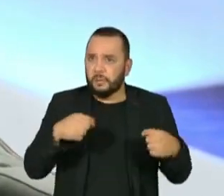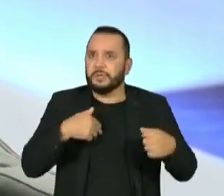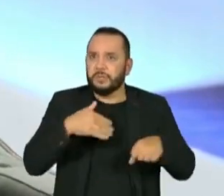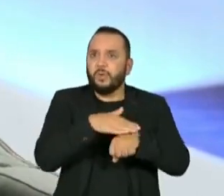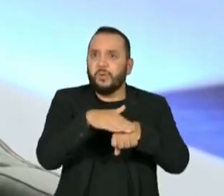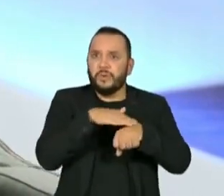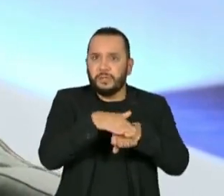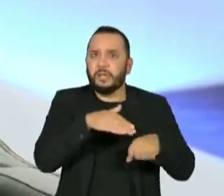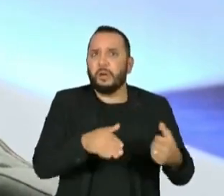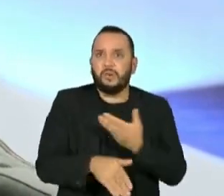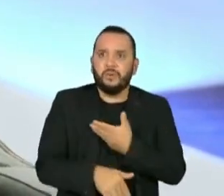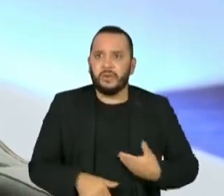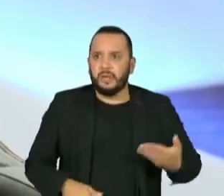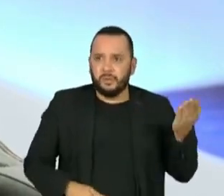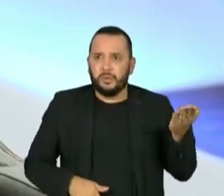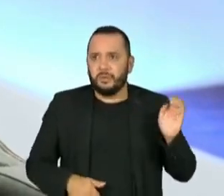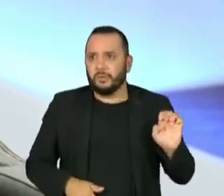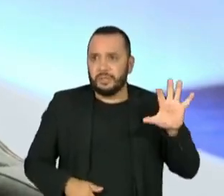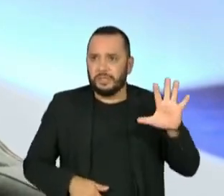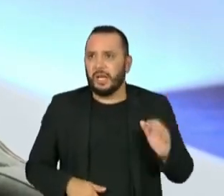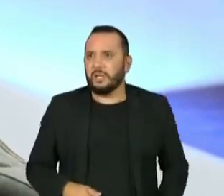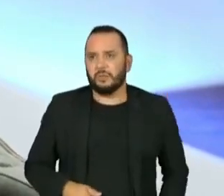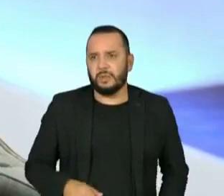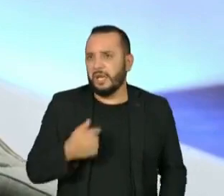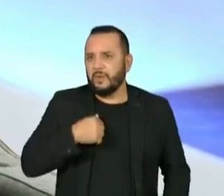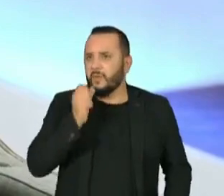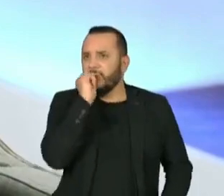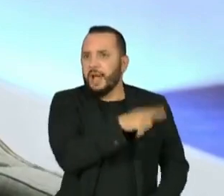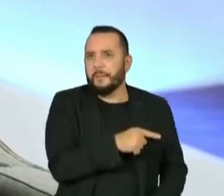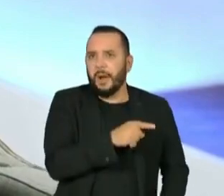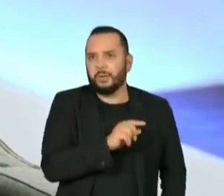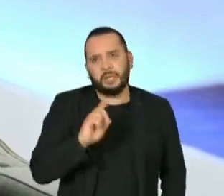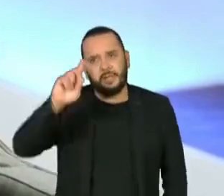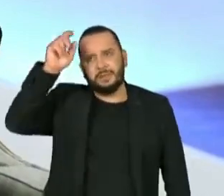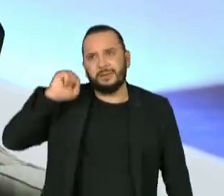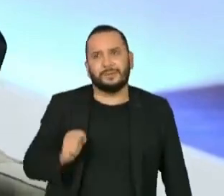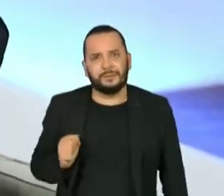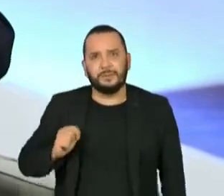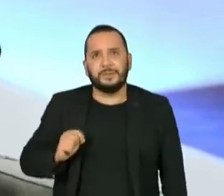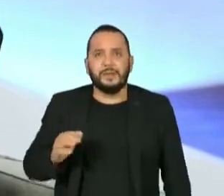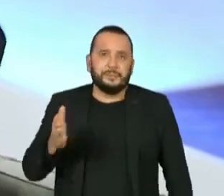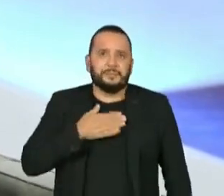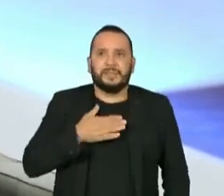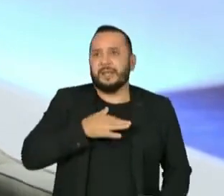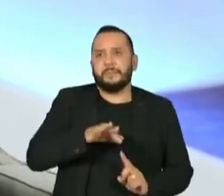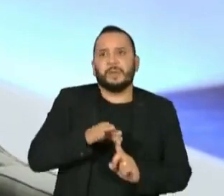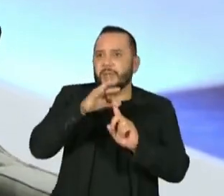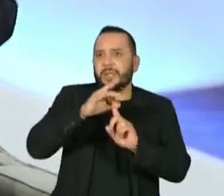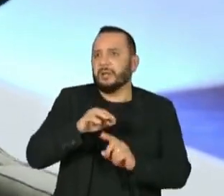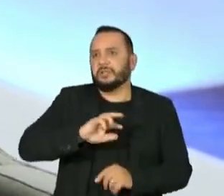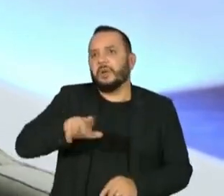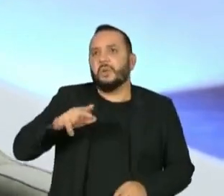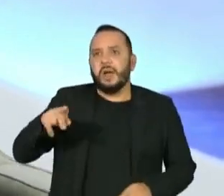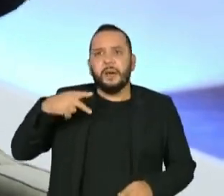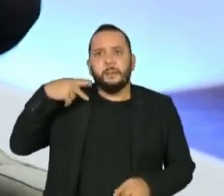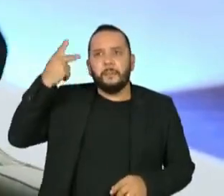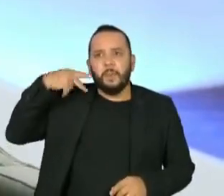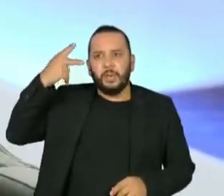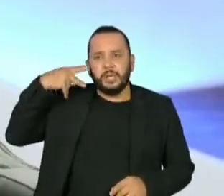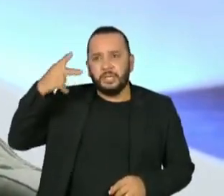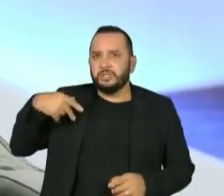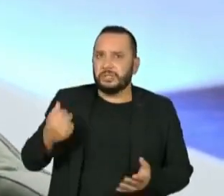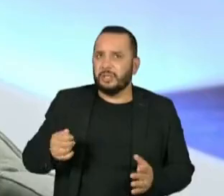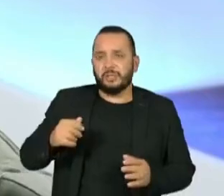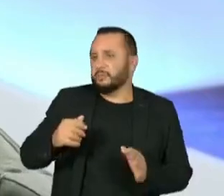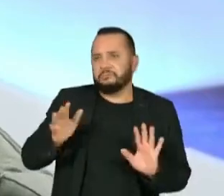com o governador do Estado. Então, é óbvio que a gente tem um certo zelo. A minha prioridade não é política eleitoral. Isso eu vou deixar para eleição.